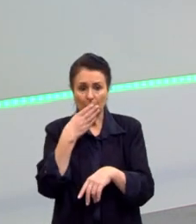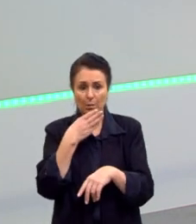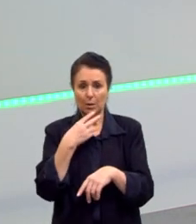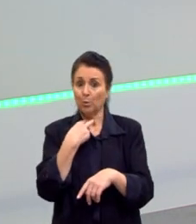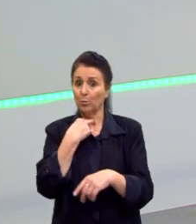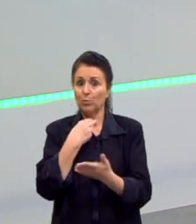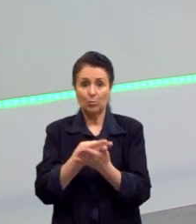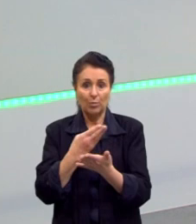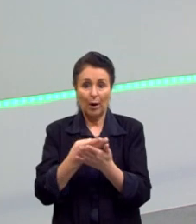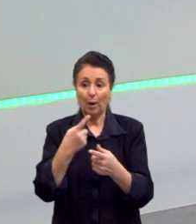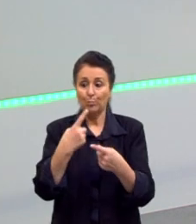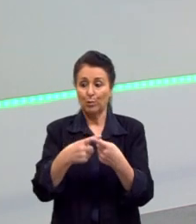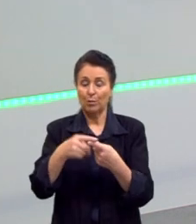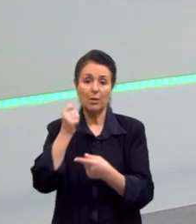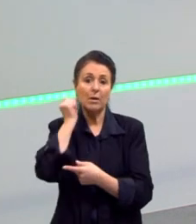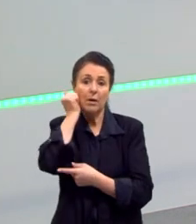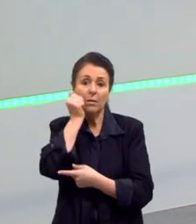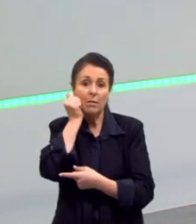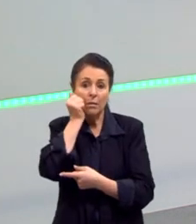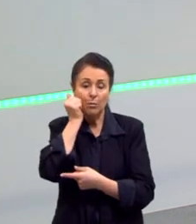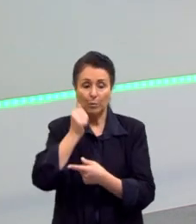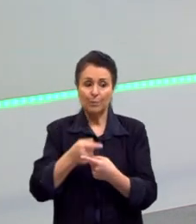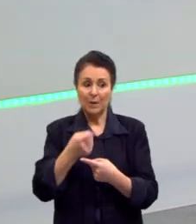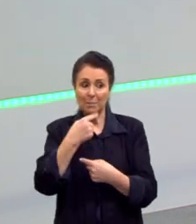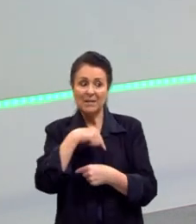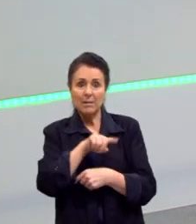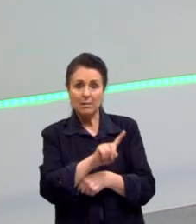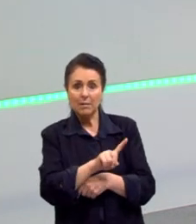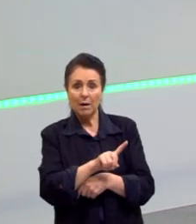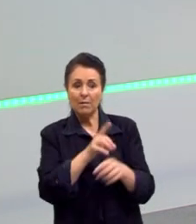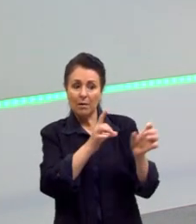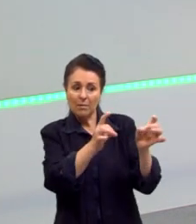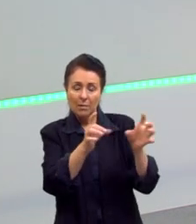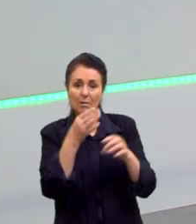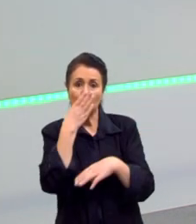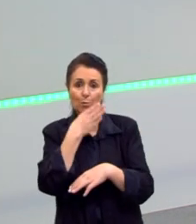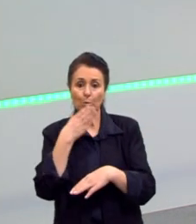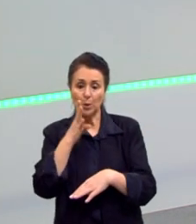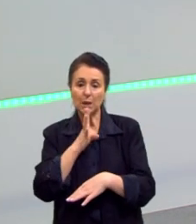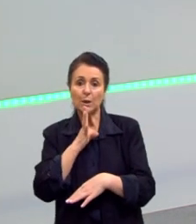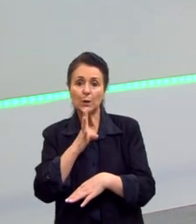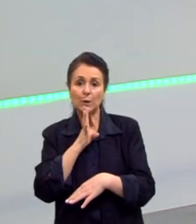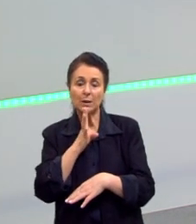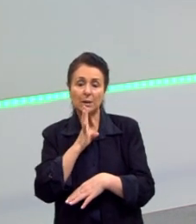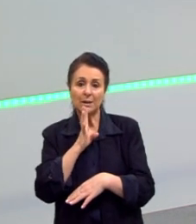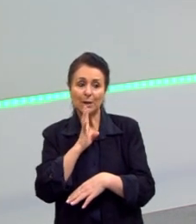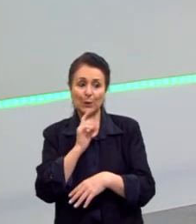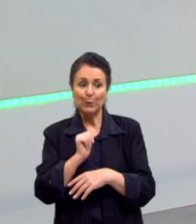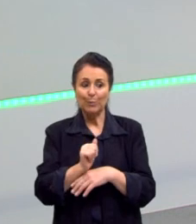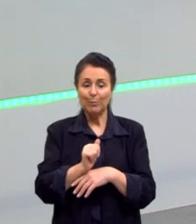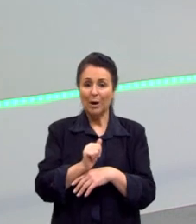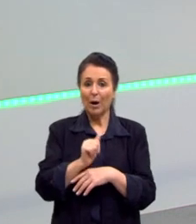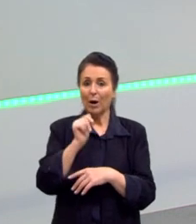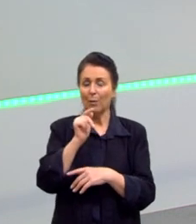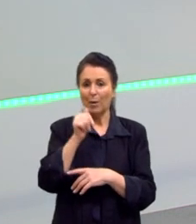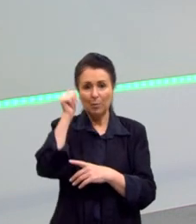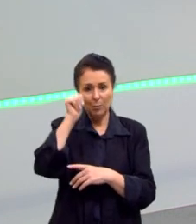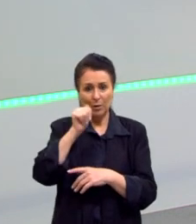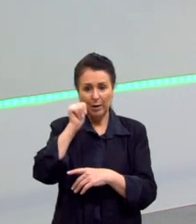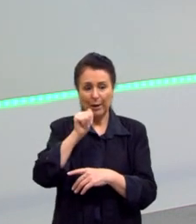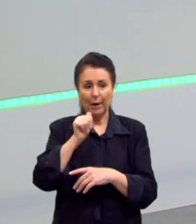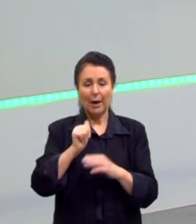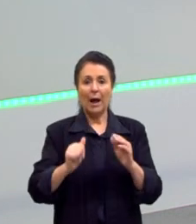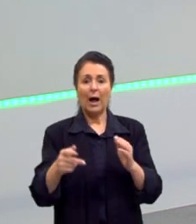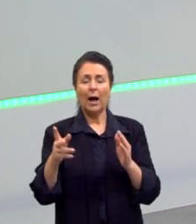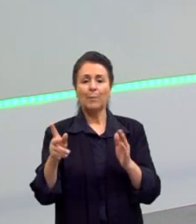as aulas assim. Quando ia vender doces, ele conheceu uma mulher da padaria.